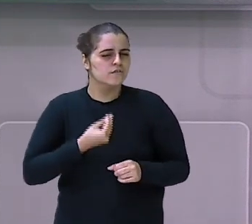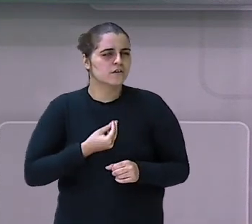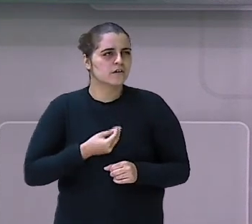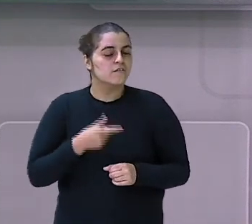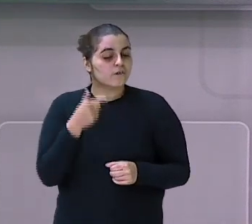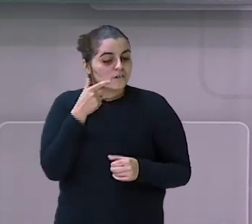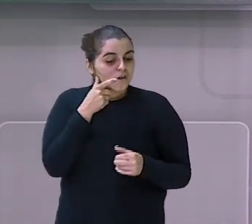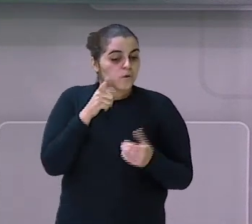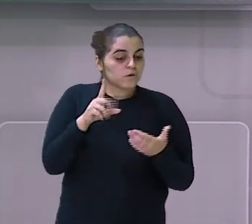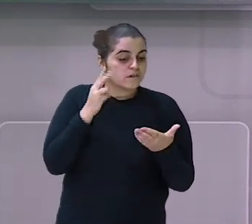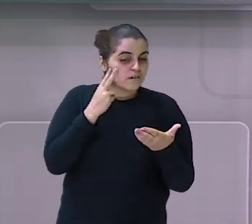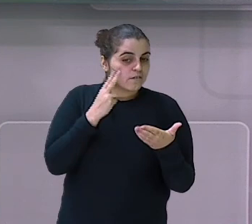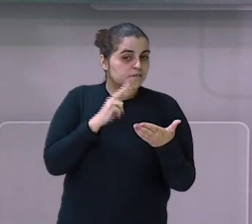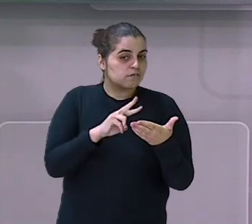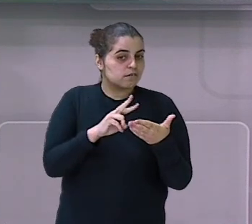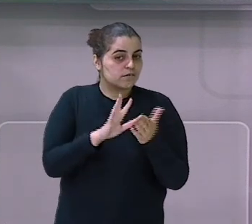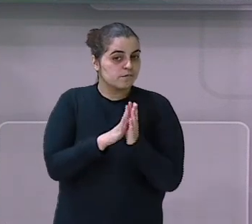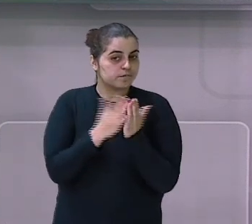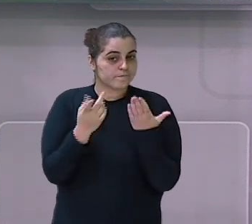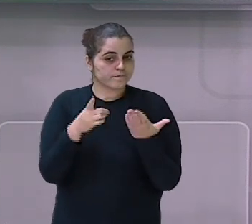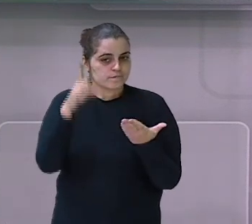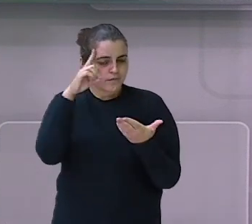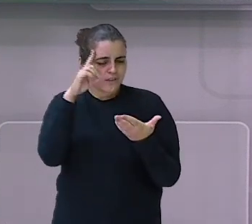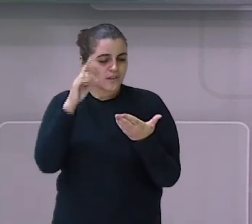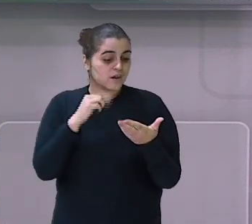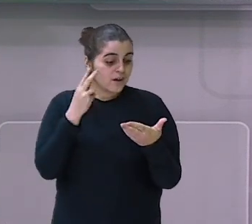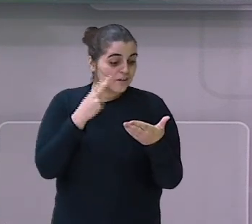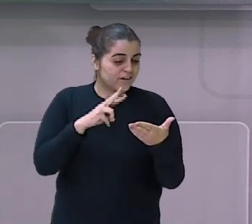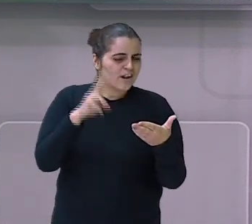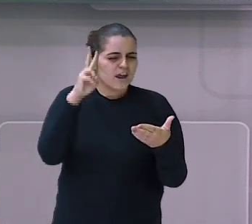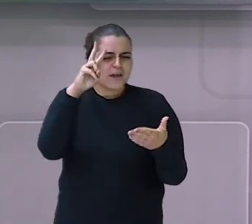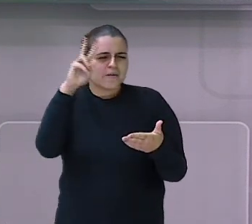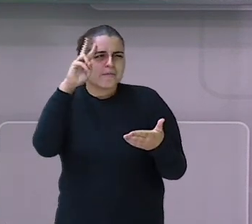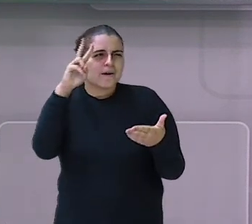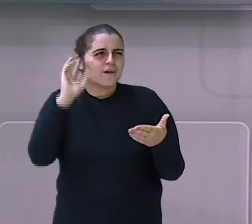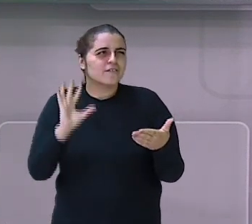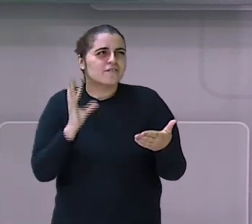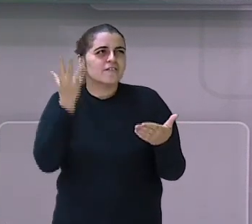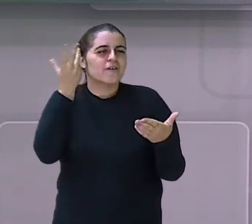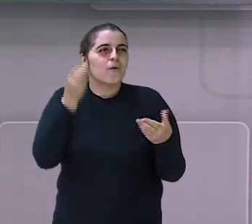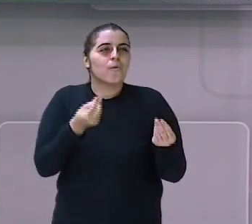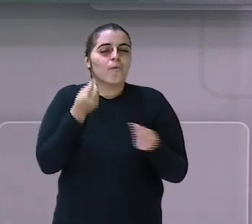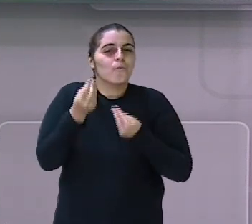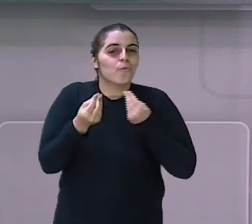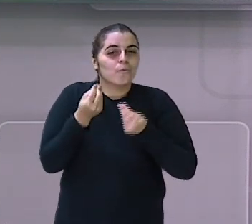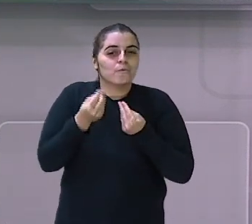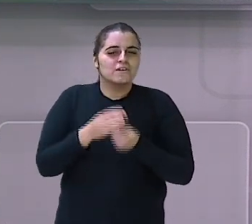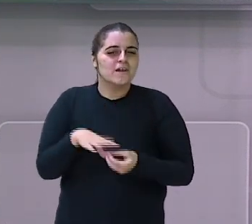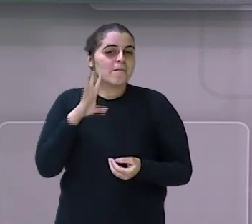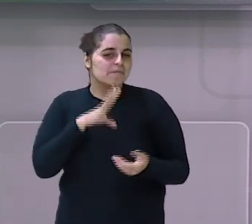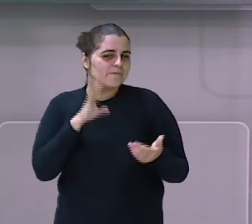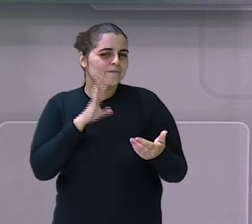a oportunidade de saber o que você fez naquele dia. Quando que aconteceu aquilo? Então, é uma